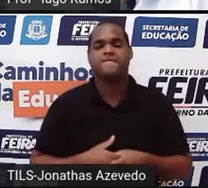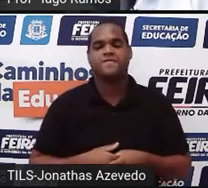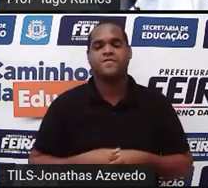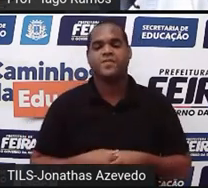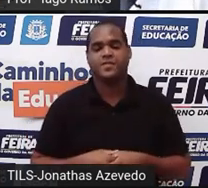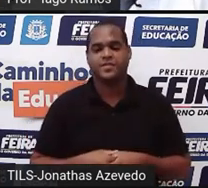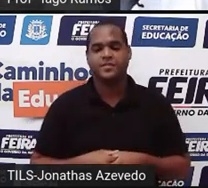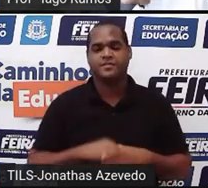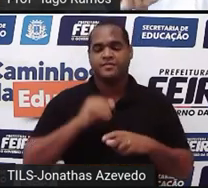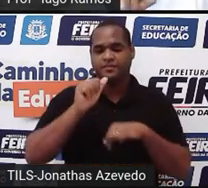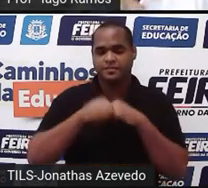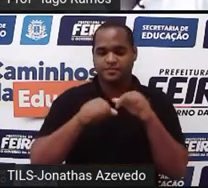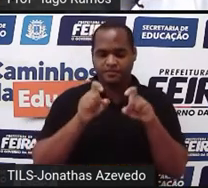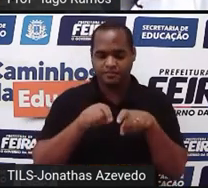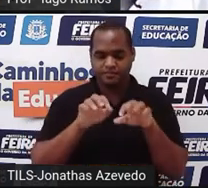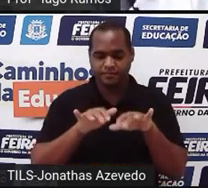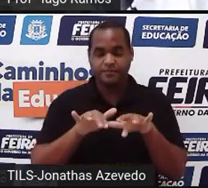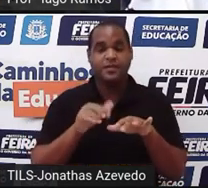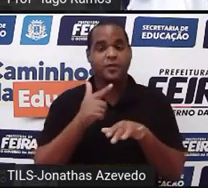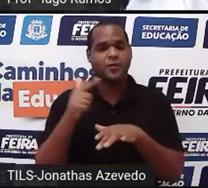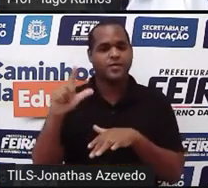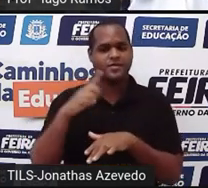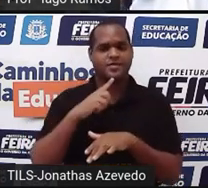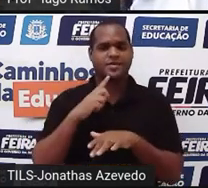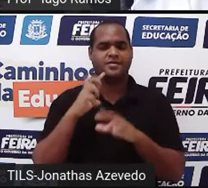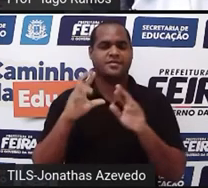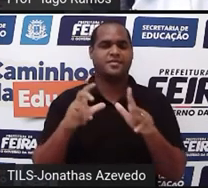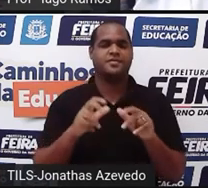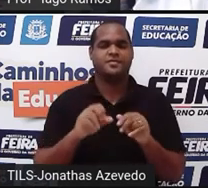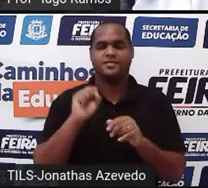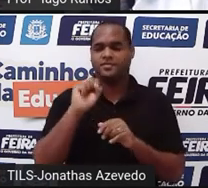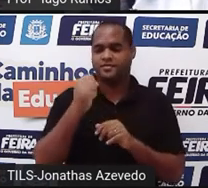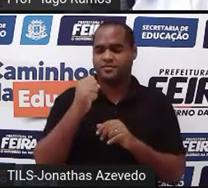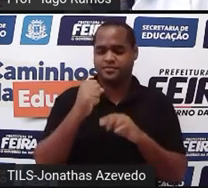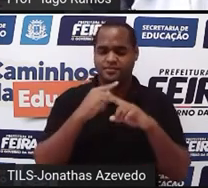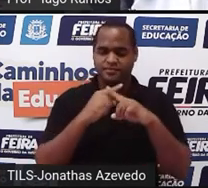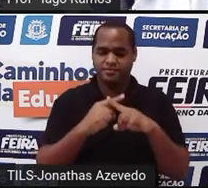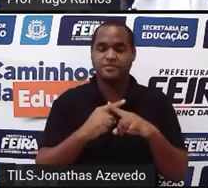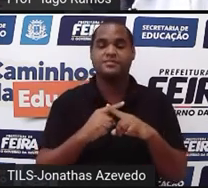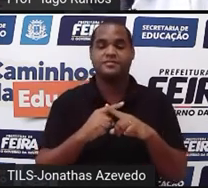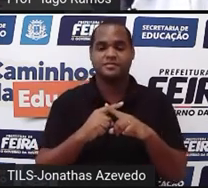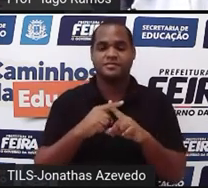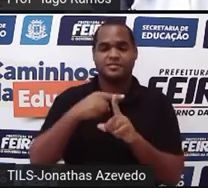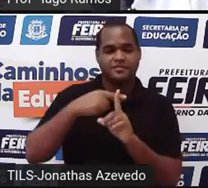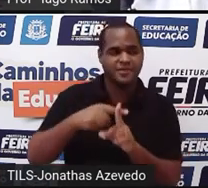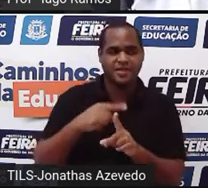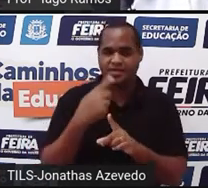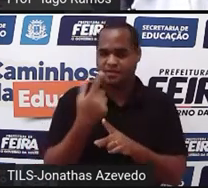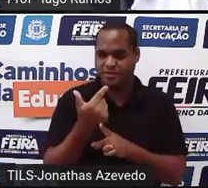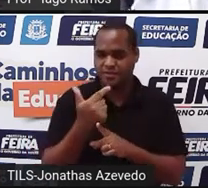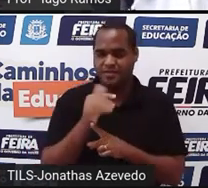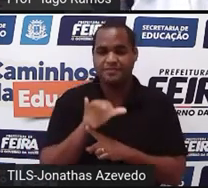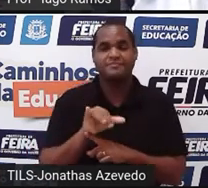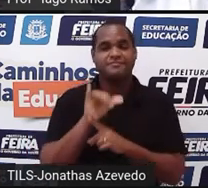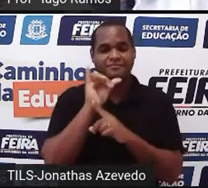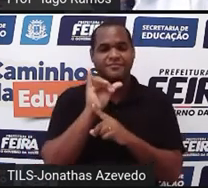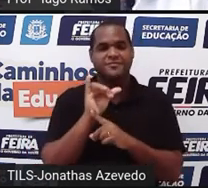e vou digitar outra equação, que é 8x mais 12y